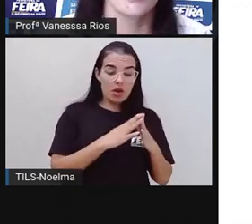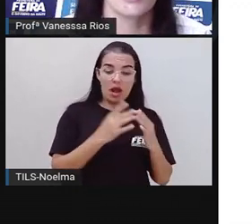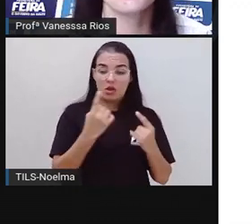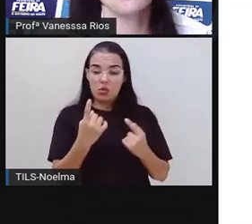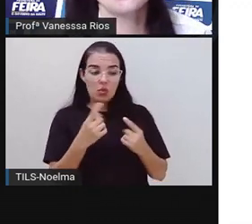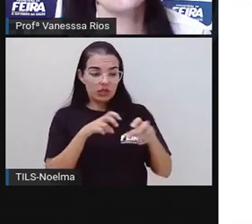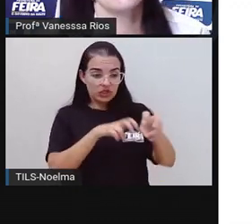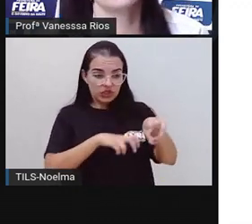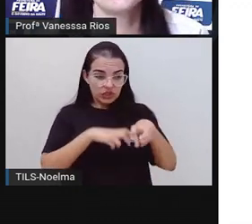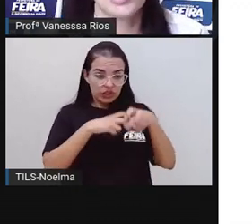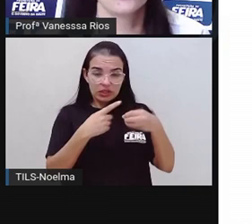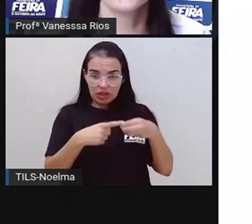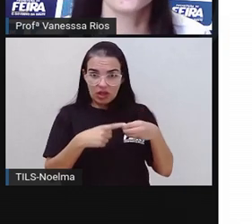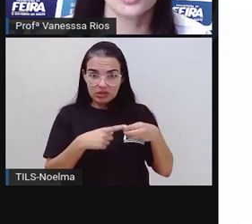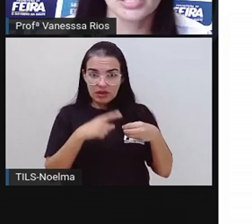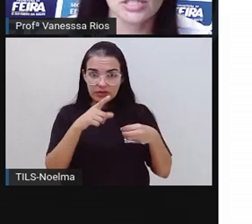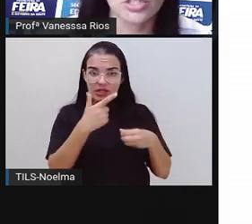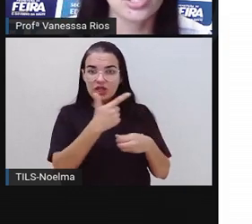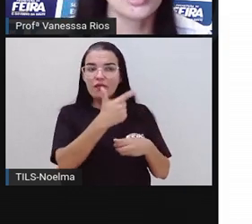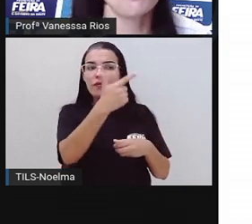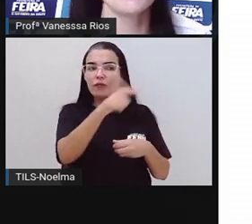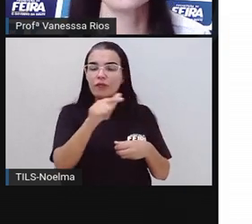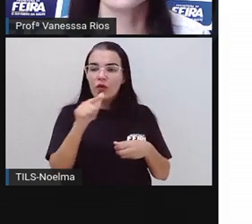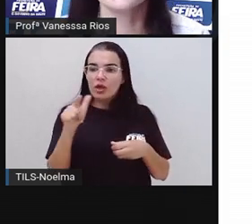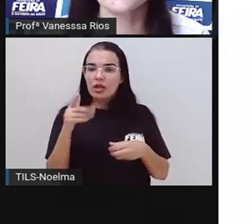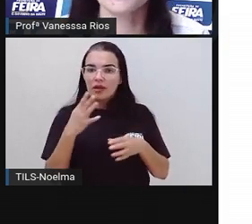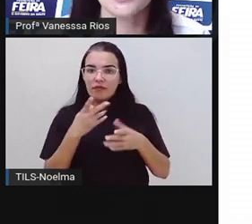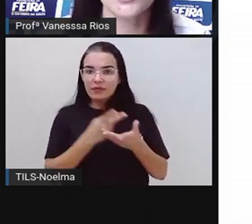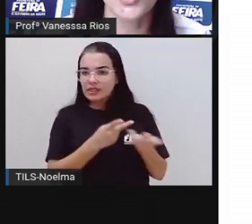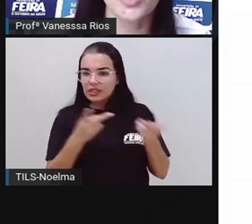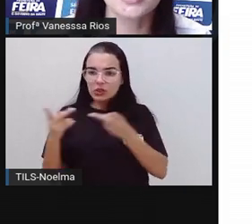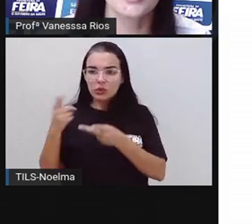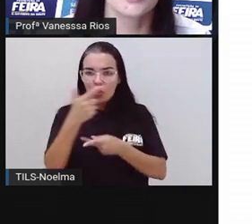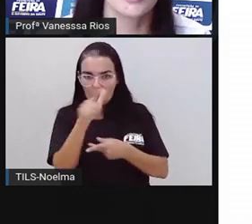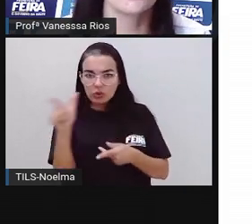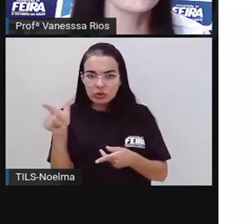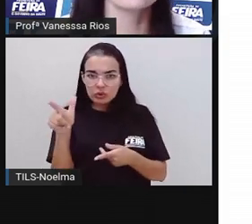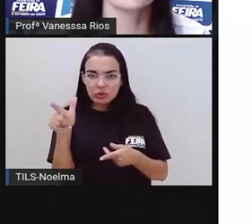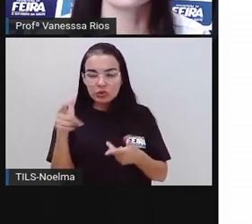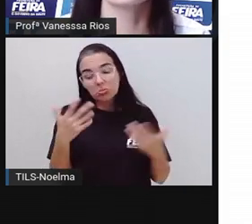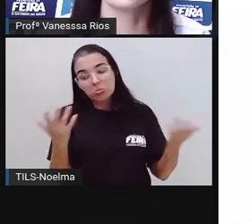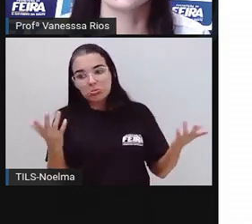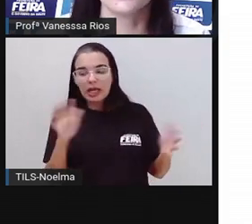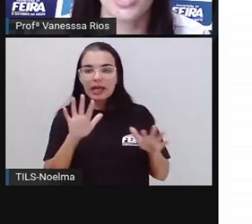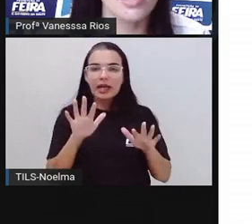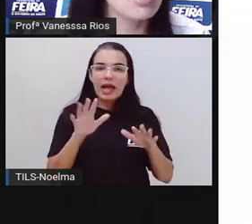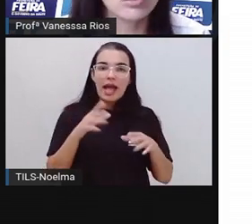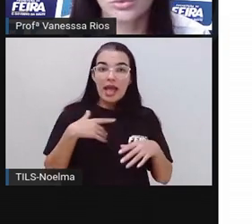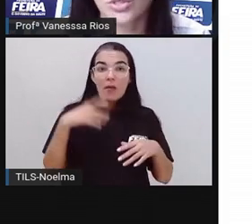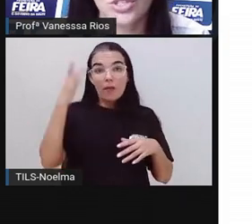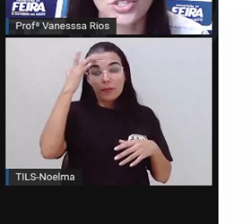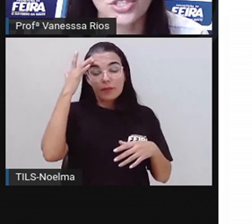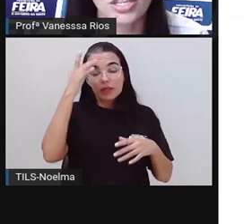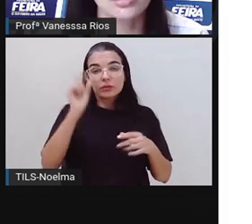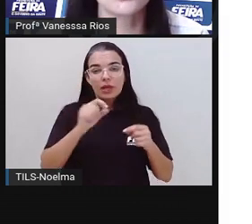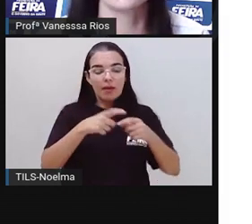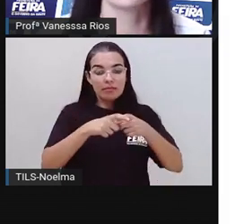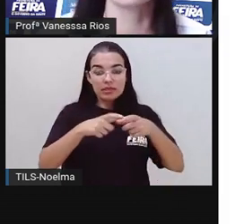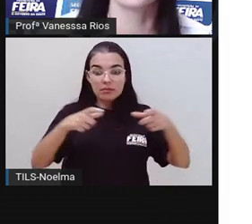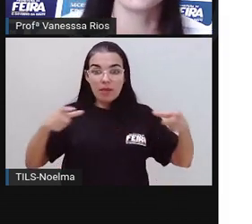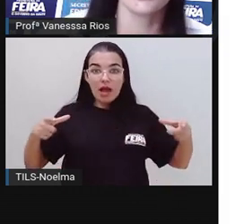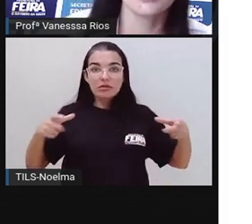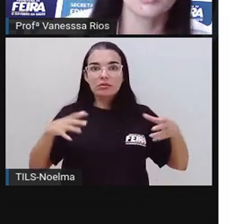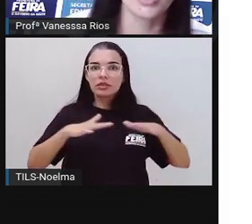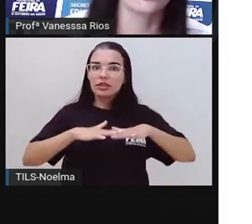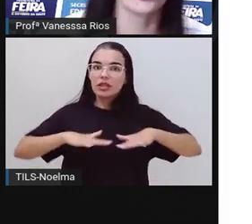é um espaço territorial muito grande, e talvez muitas pessoas nunca tenham ido a nenhum dos distritos, ou